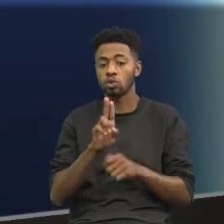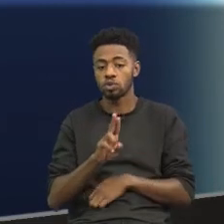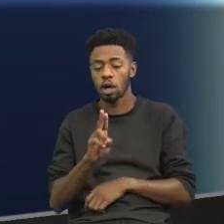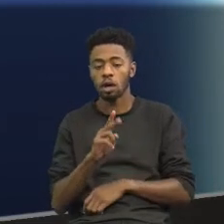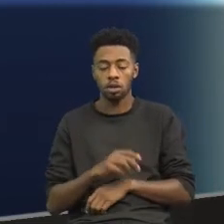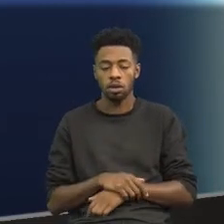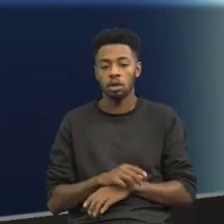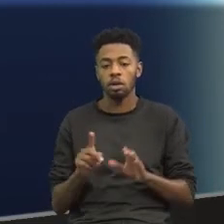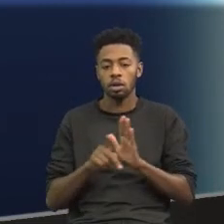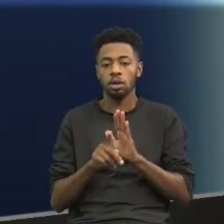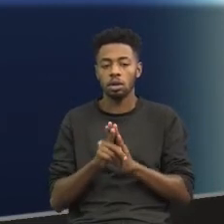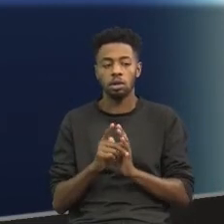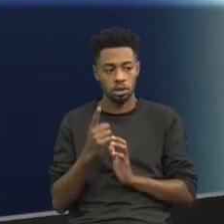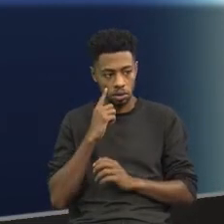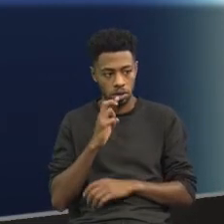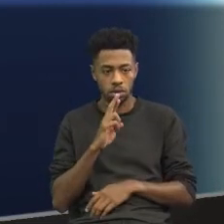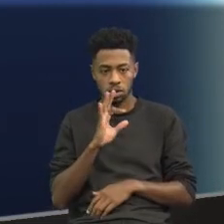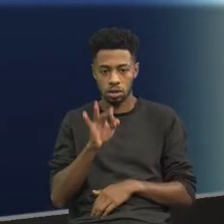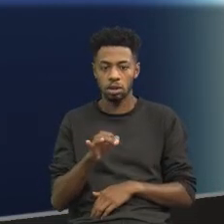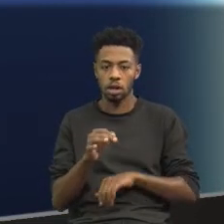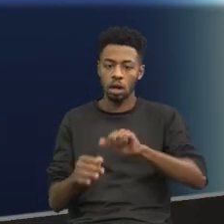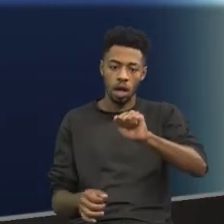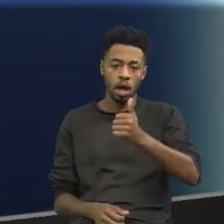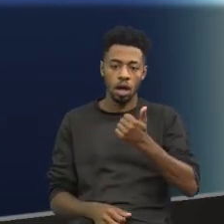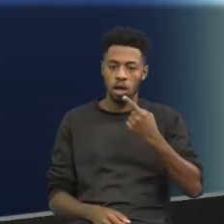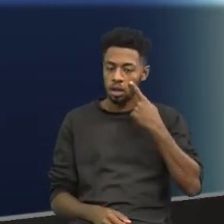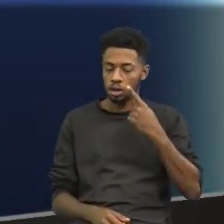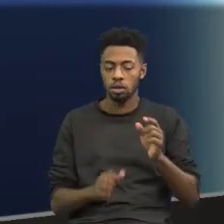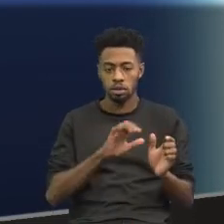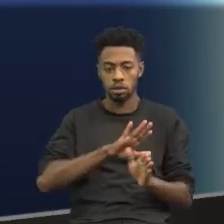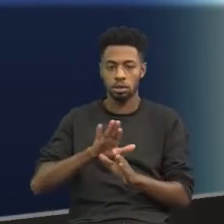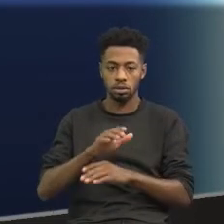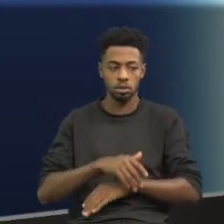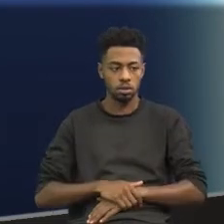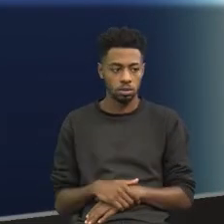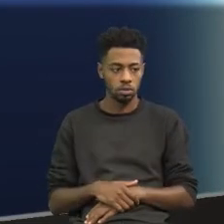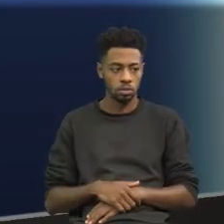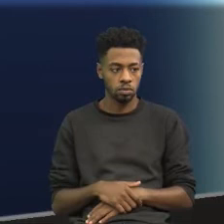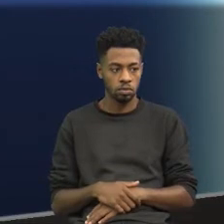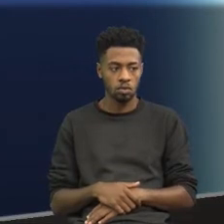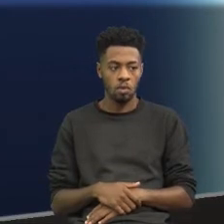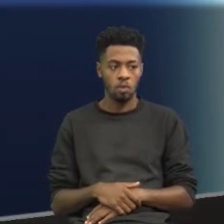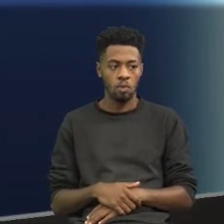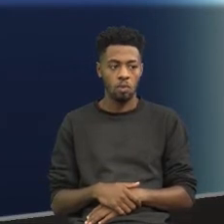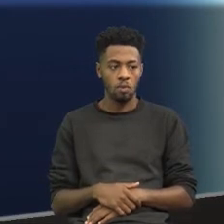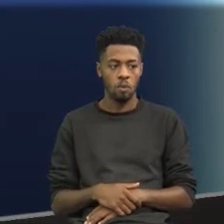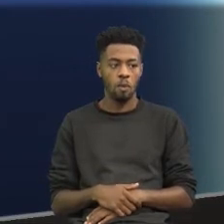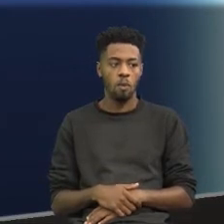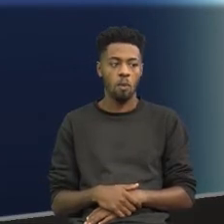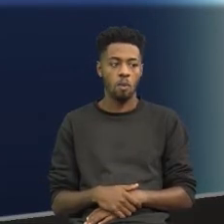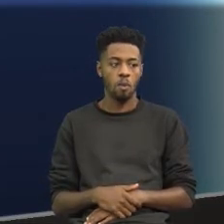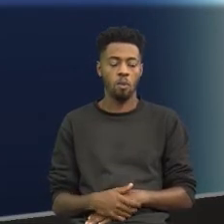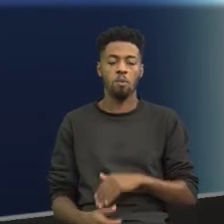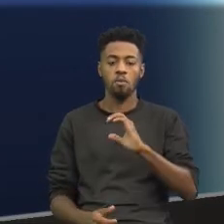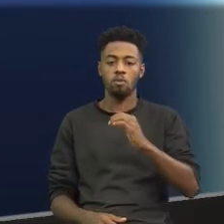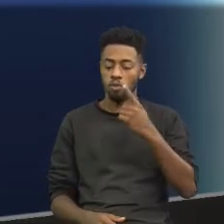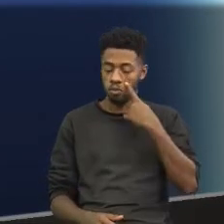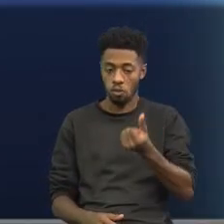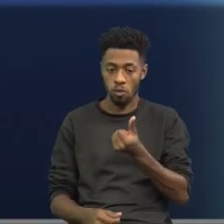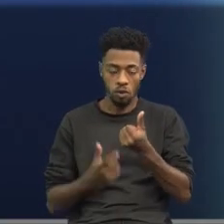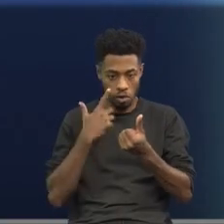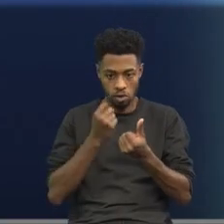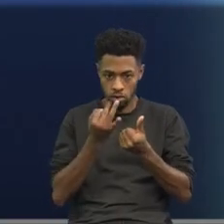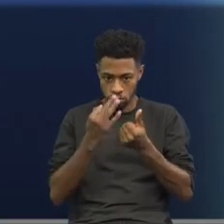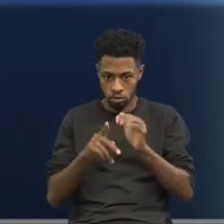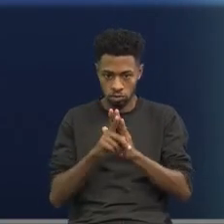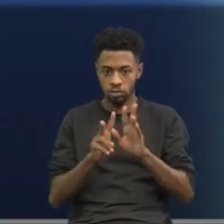portanto, na quinta questão, na letra A de amor. Questão número seis. Bom, a questão número seis traz aí para a gente o tema do